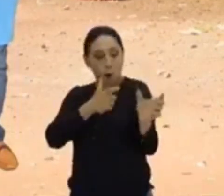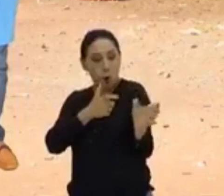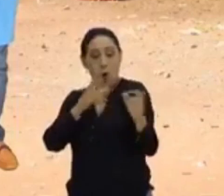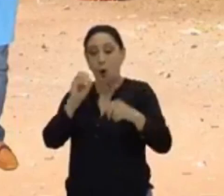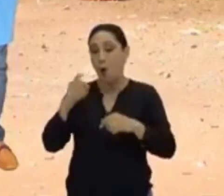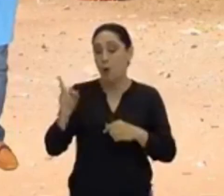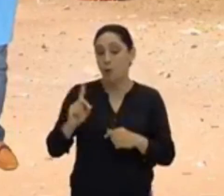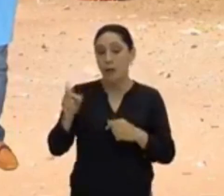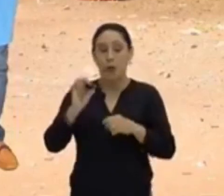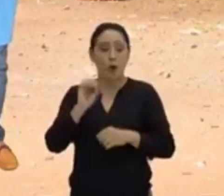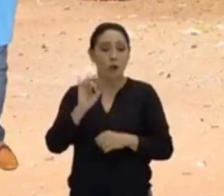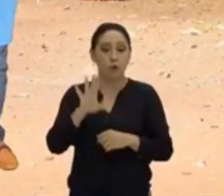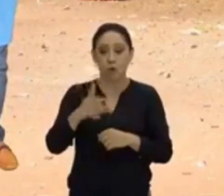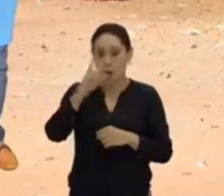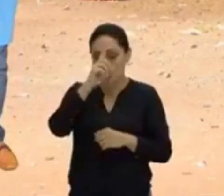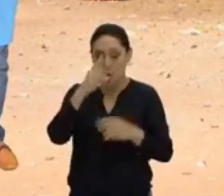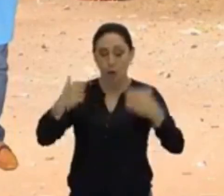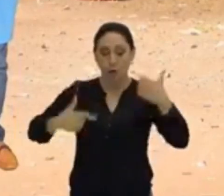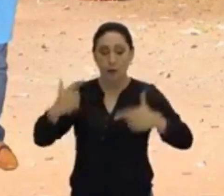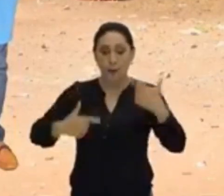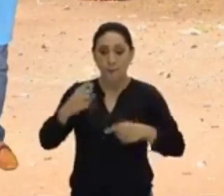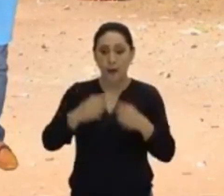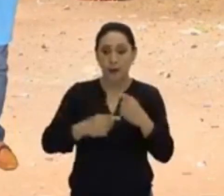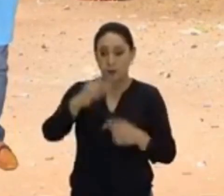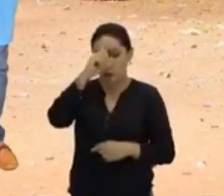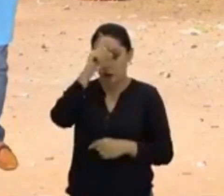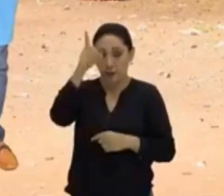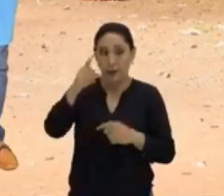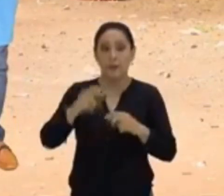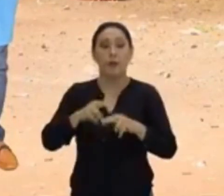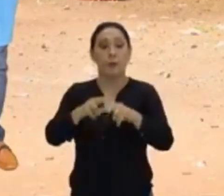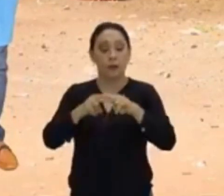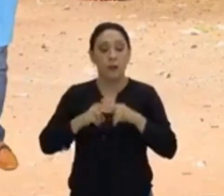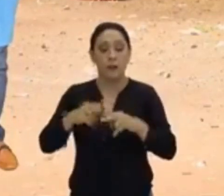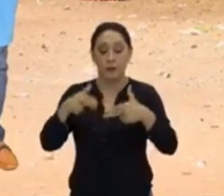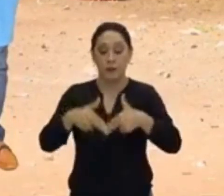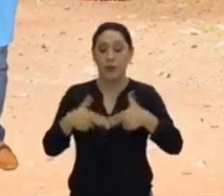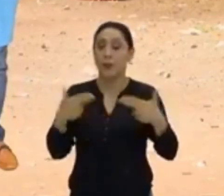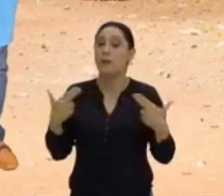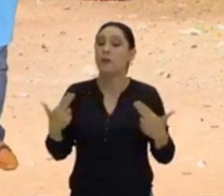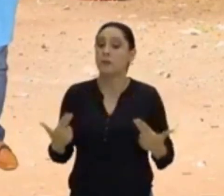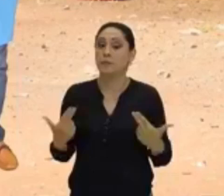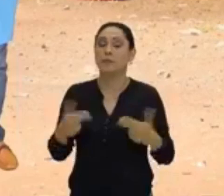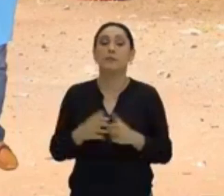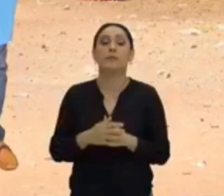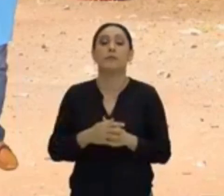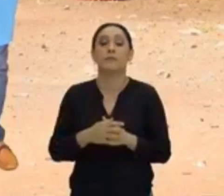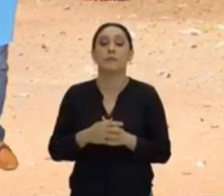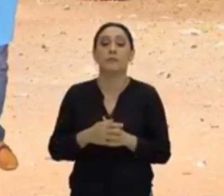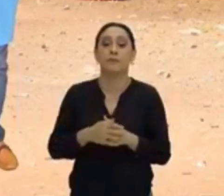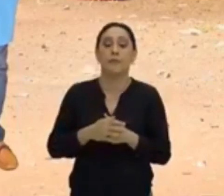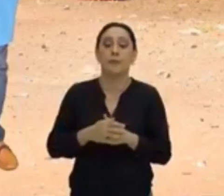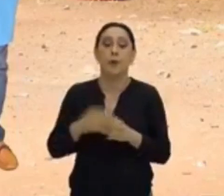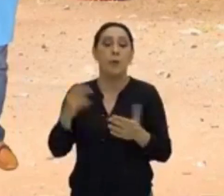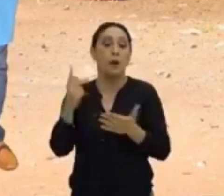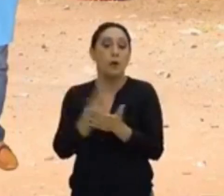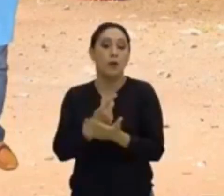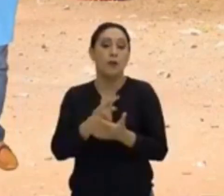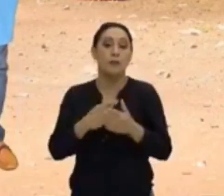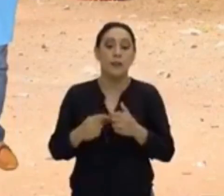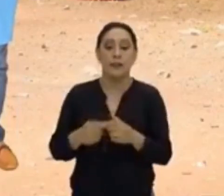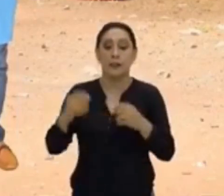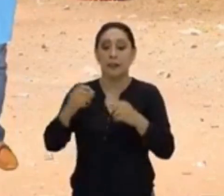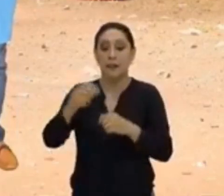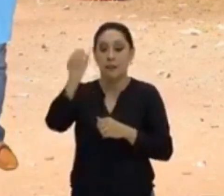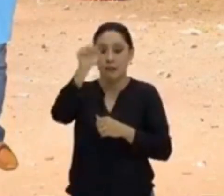pode ser simplesmente um debate de ideia. Nós podemos ter motivações étnicas, como ocorre no continente